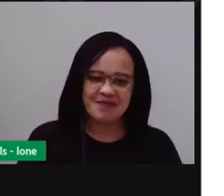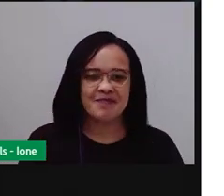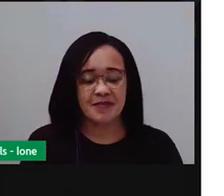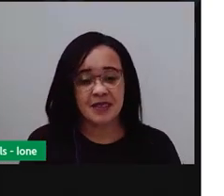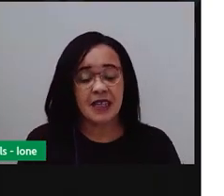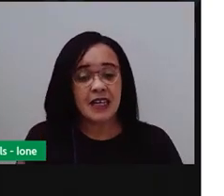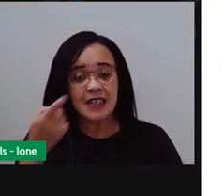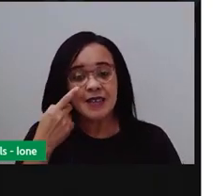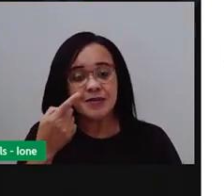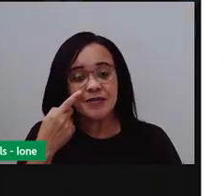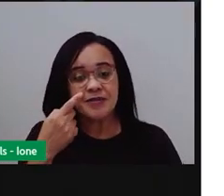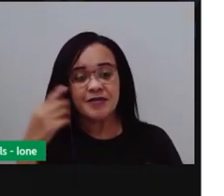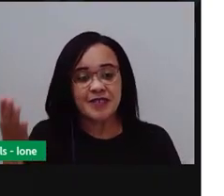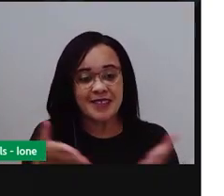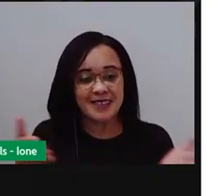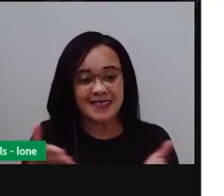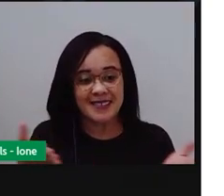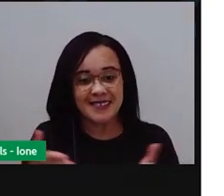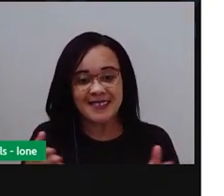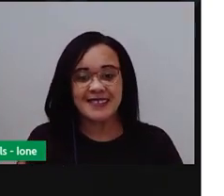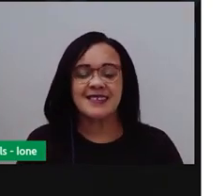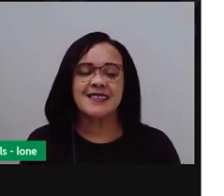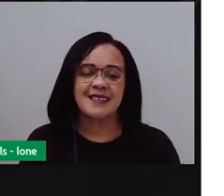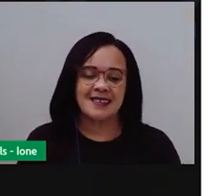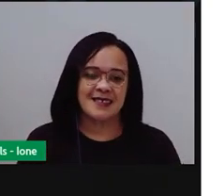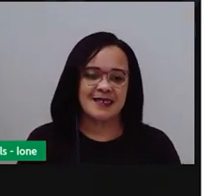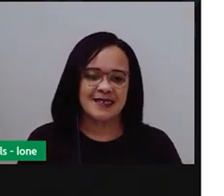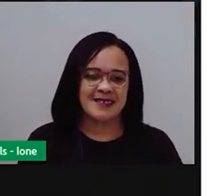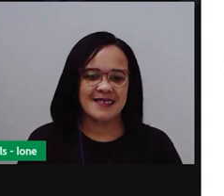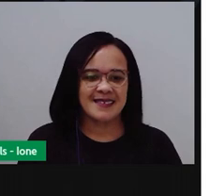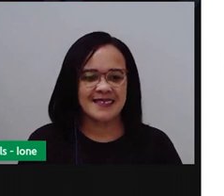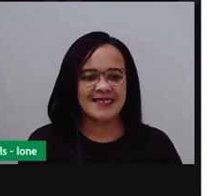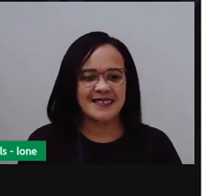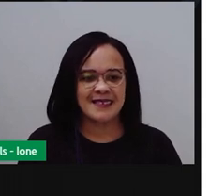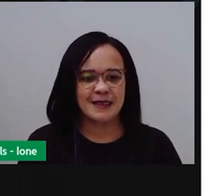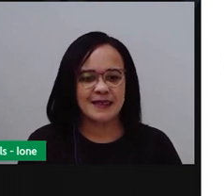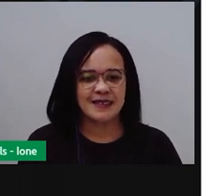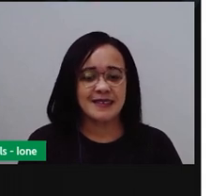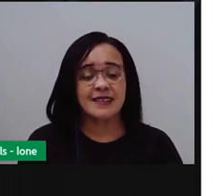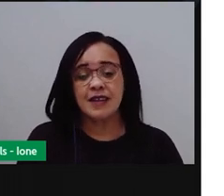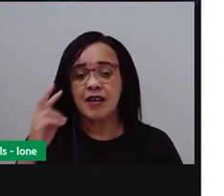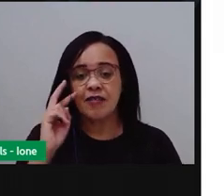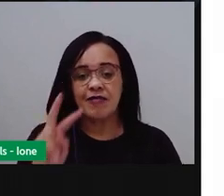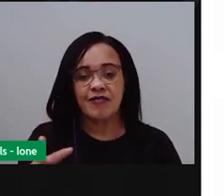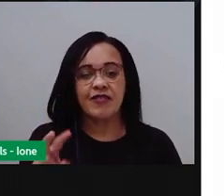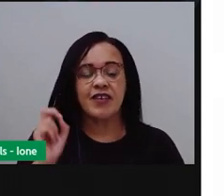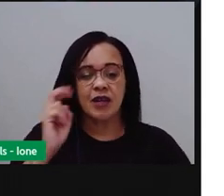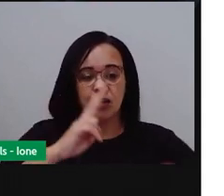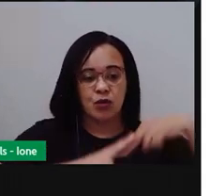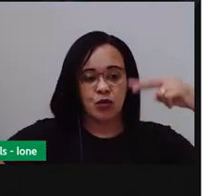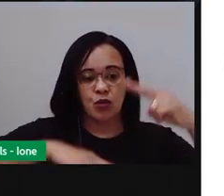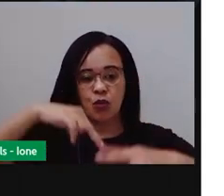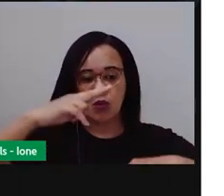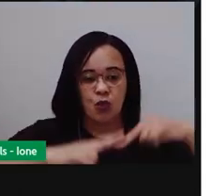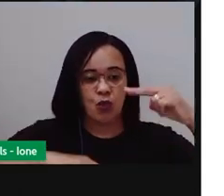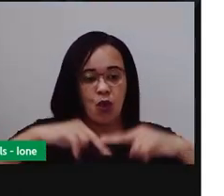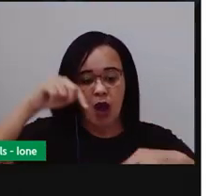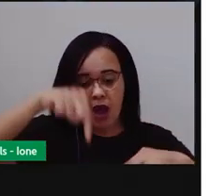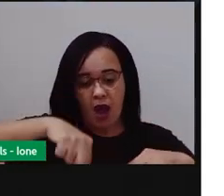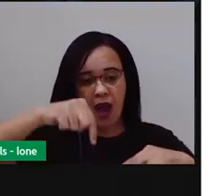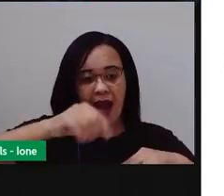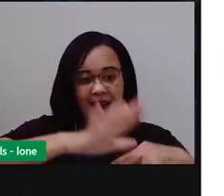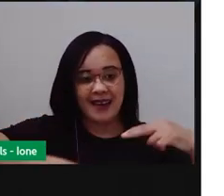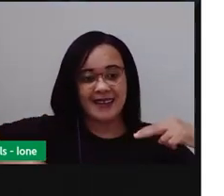Vamos ver, crianças, um pouco sobre o São João de Feira de